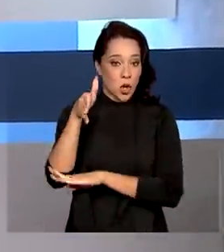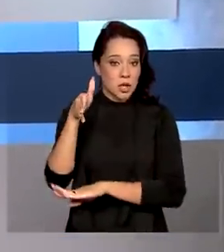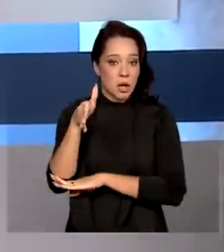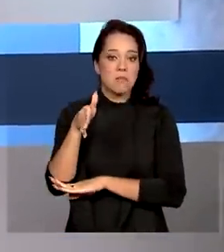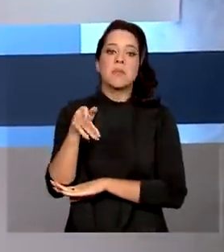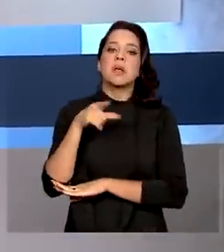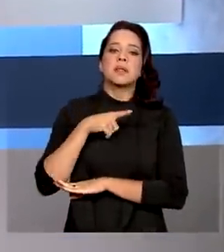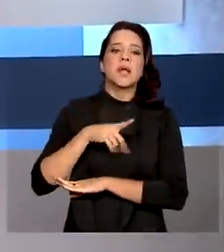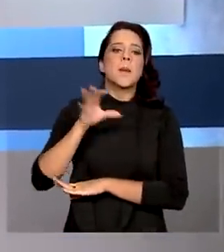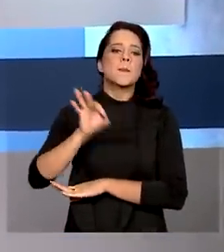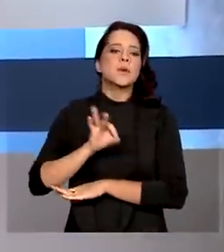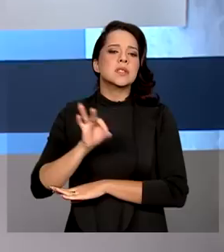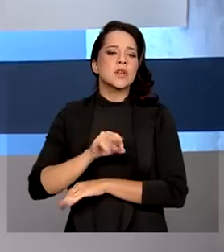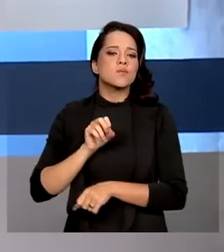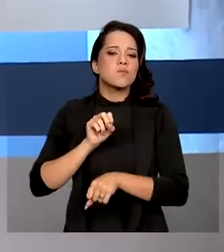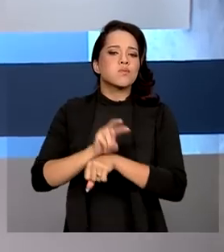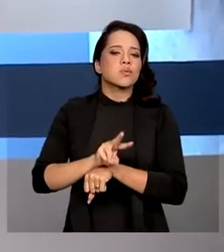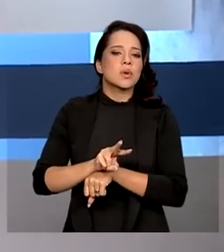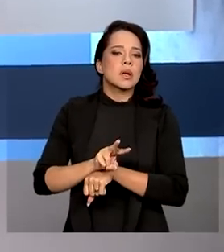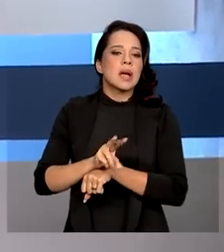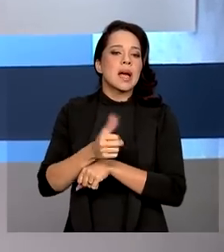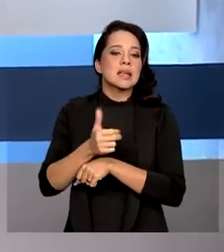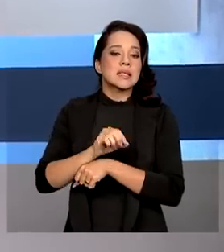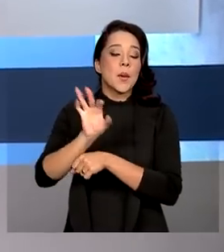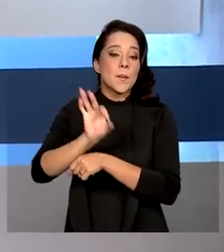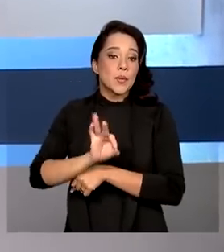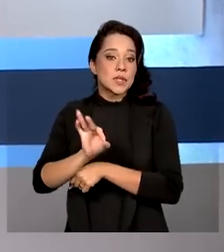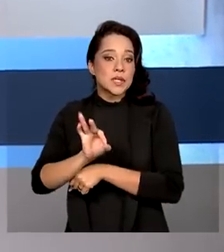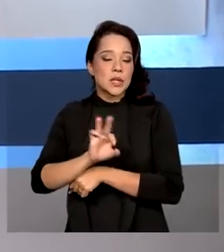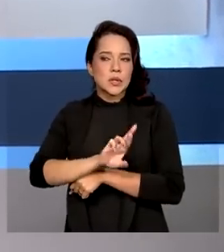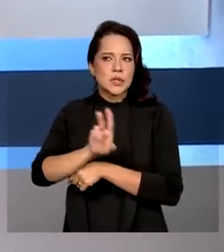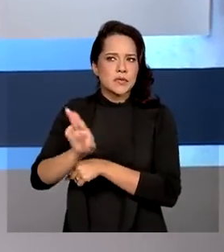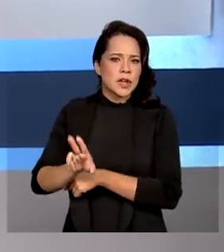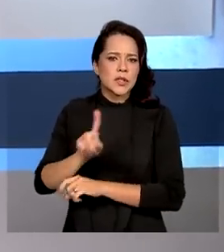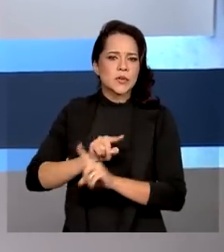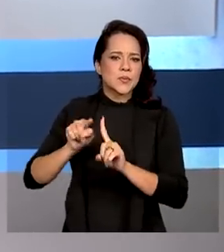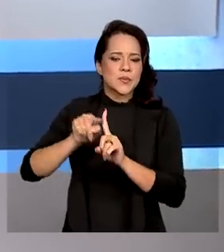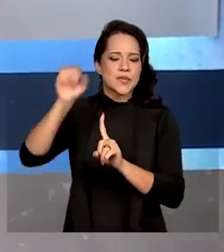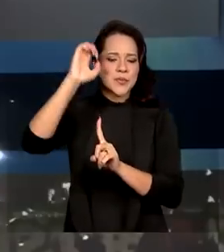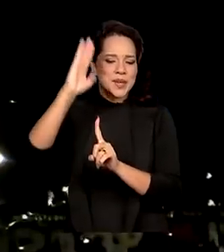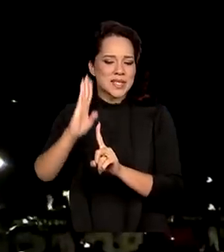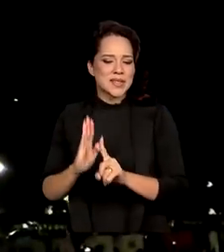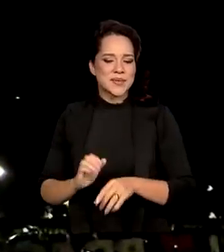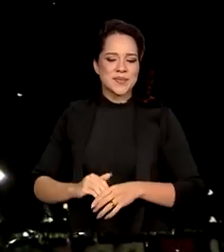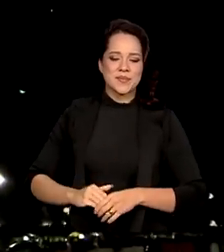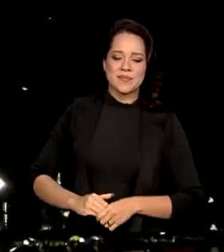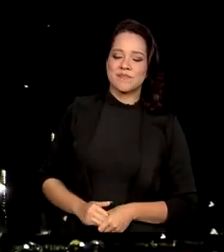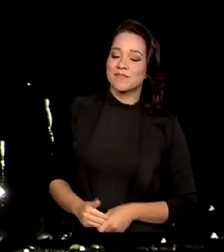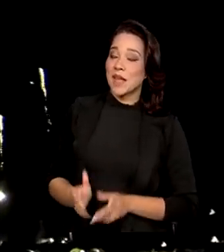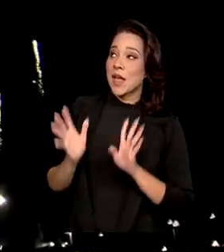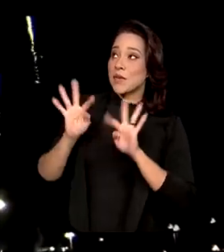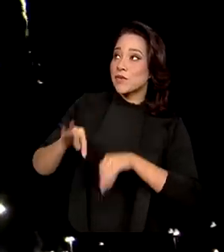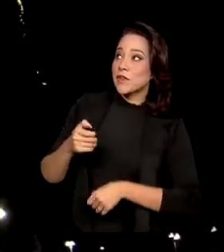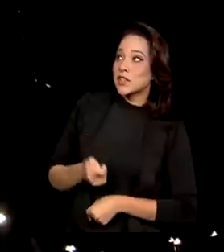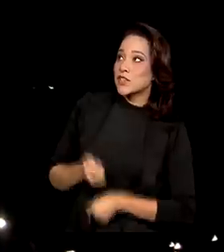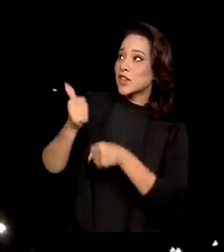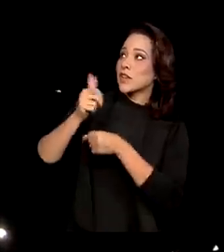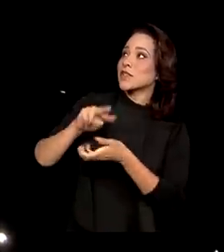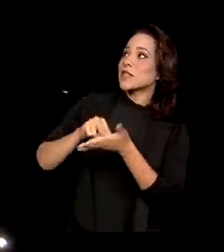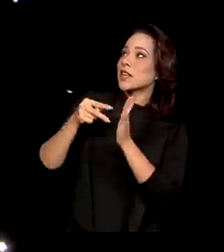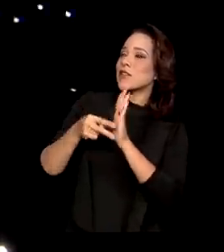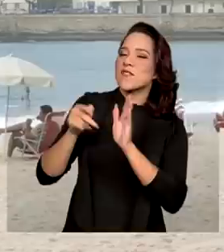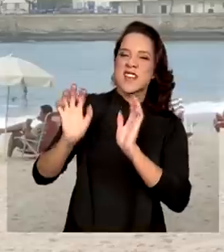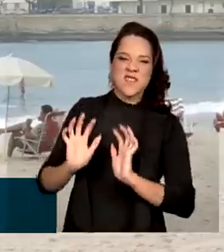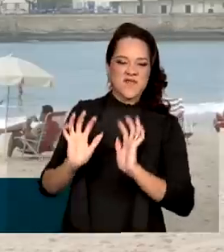atinja índices de ocupação próximos a 100% em vários destinos. Fim de ano é sinônimo